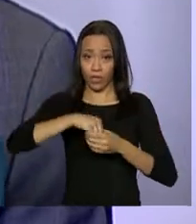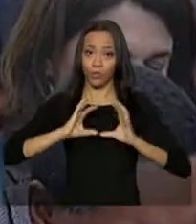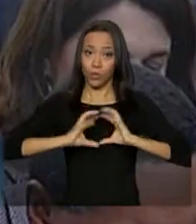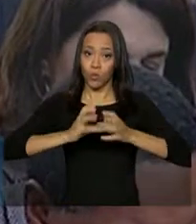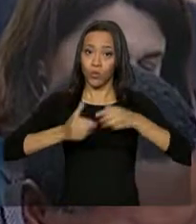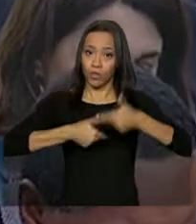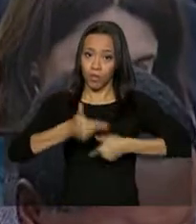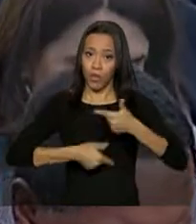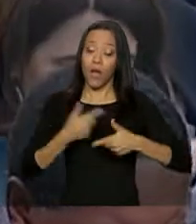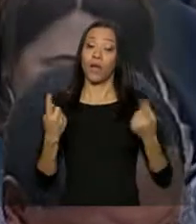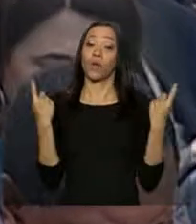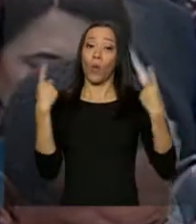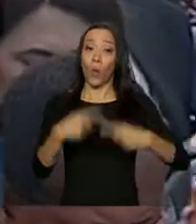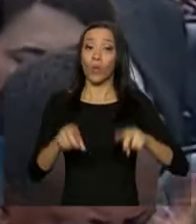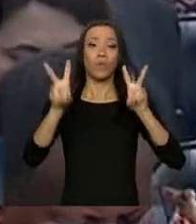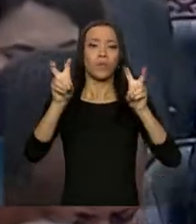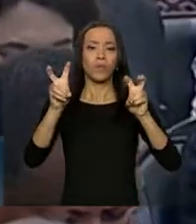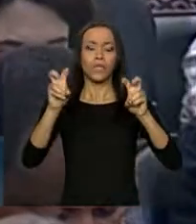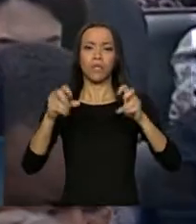obrigado.